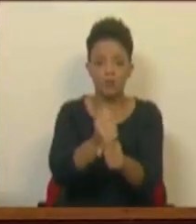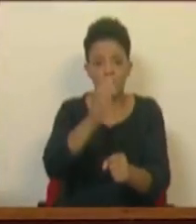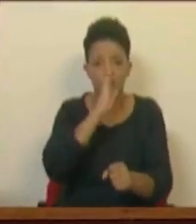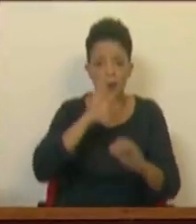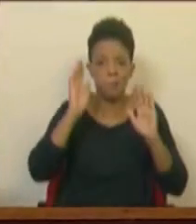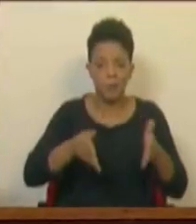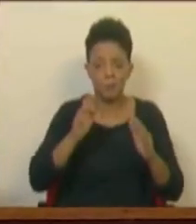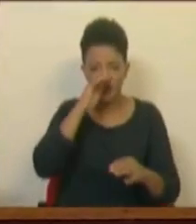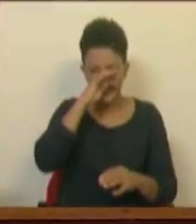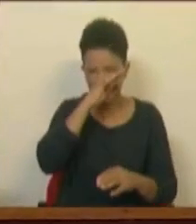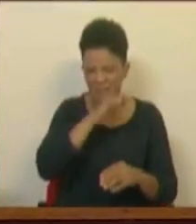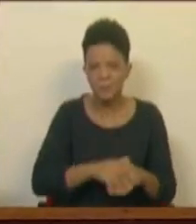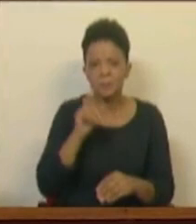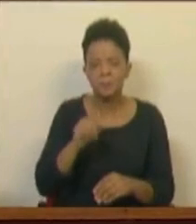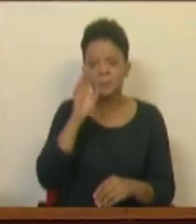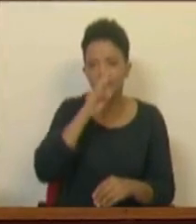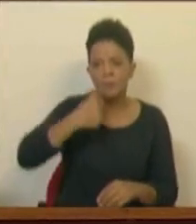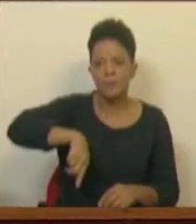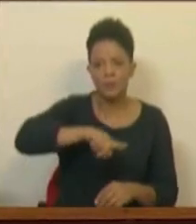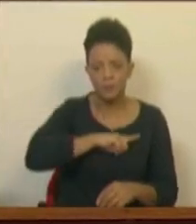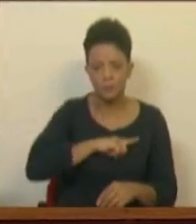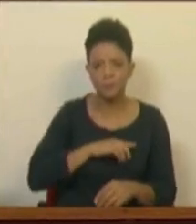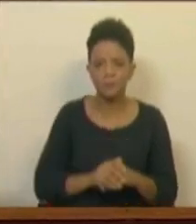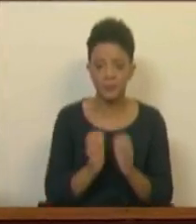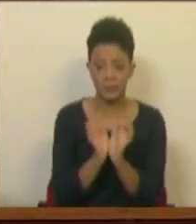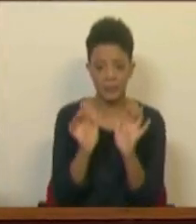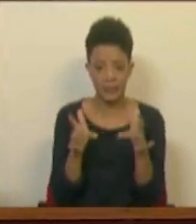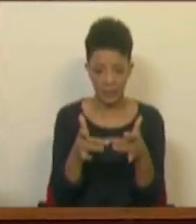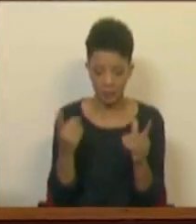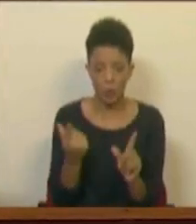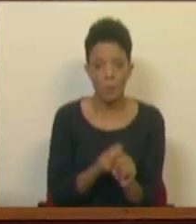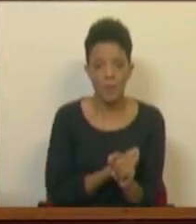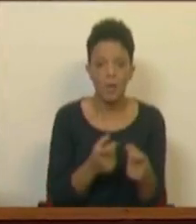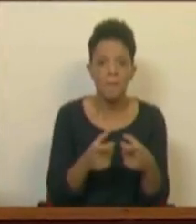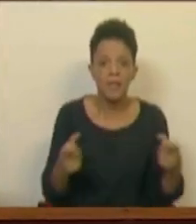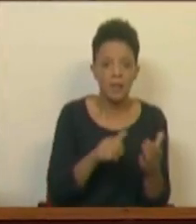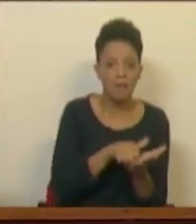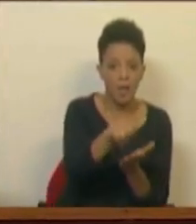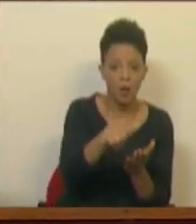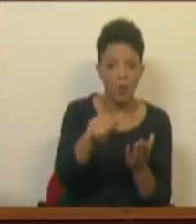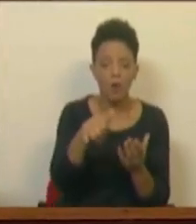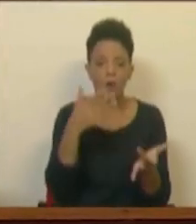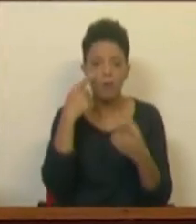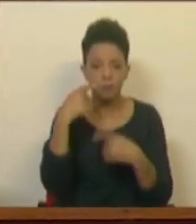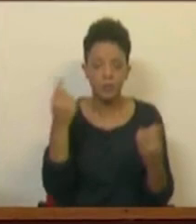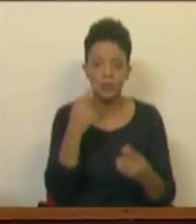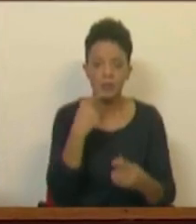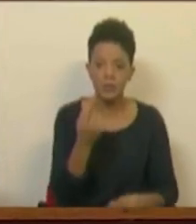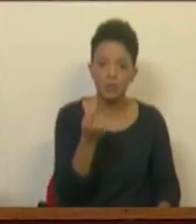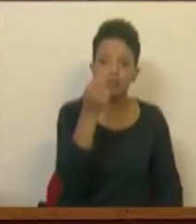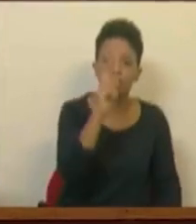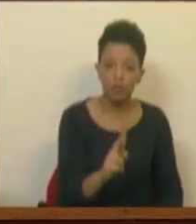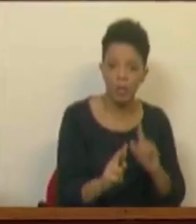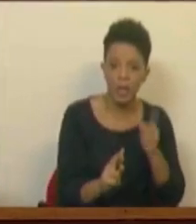utilizado. Muitas vezes quando vamos a um sítio na internet comprar um bilhete de avião ou de um espetáculo é nos dito que o preço é X.